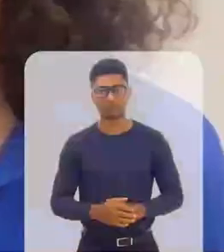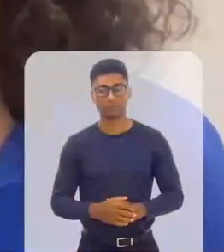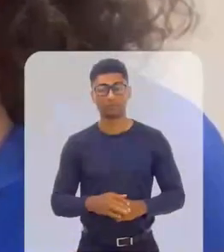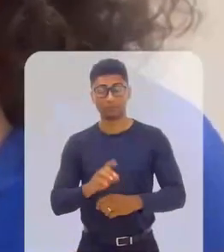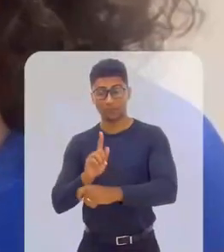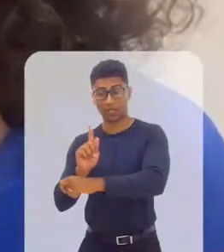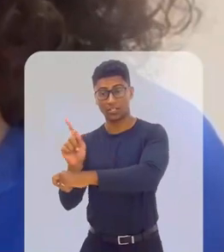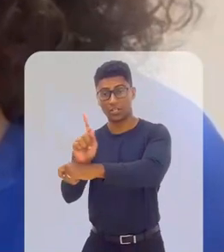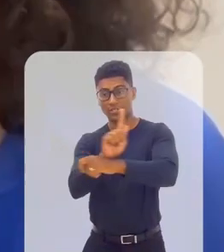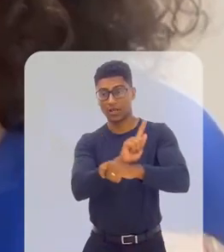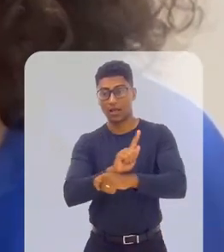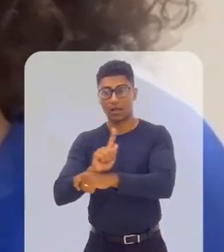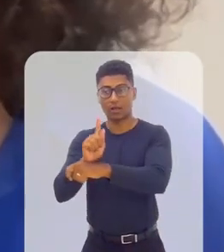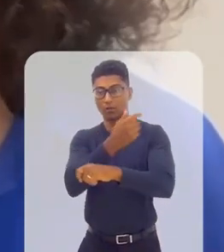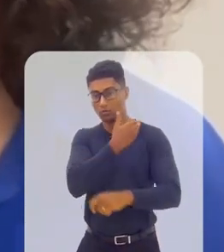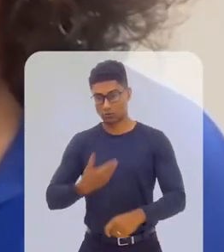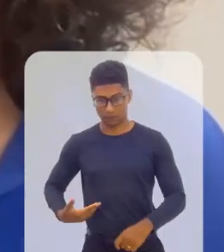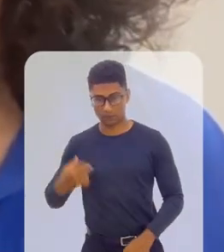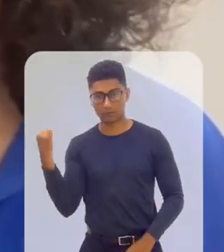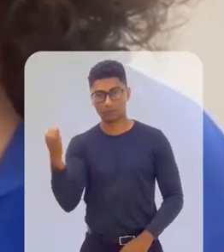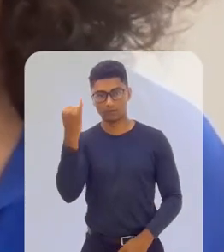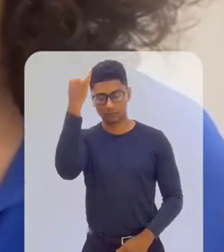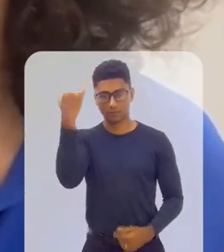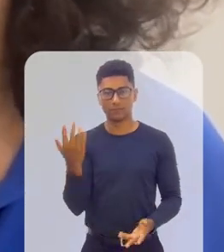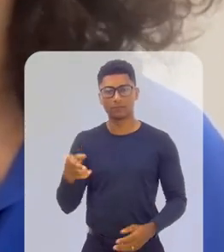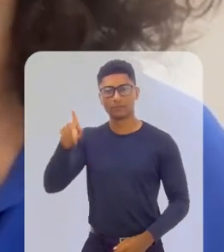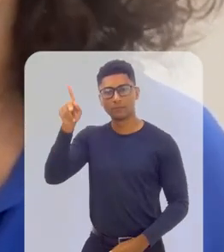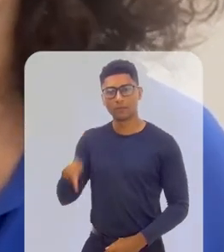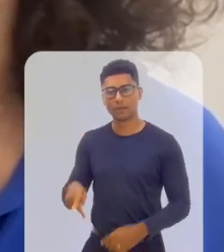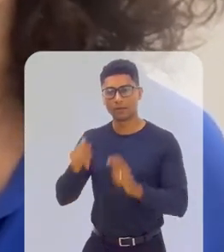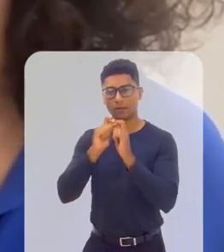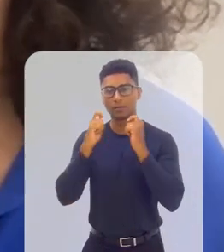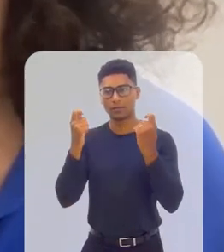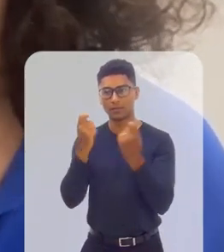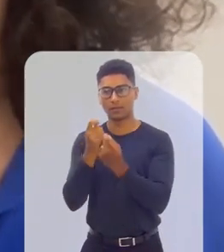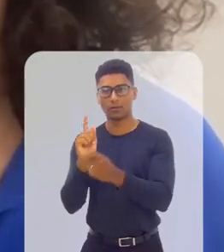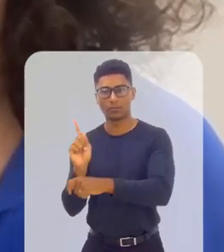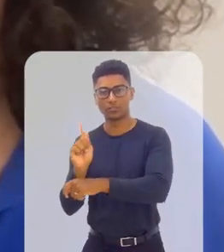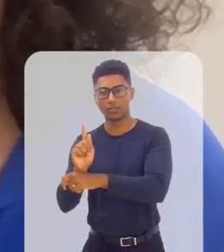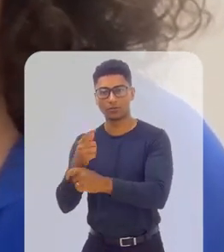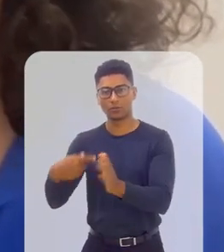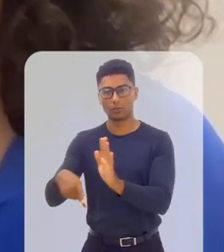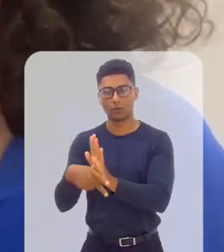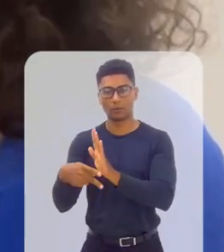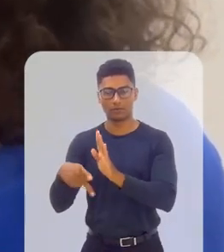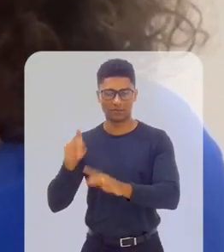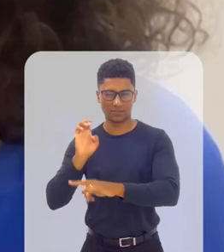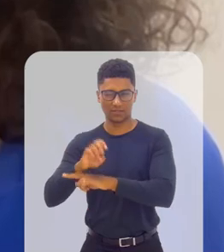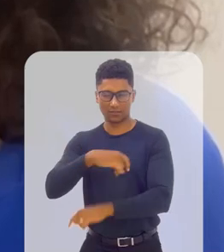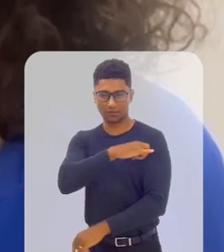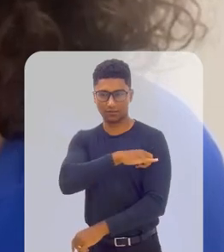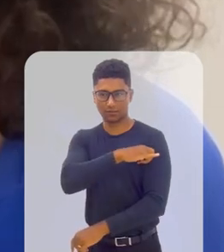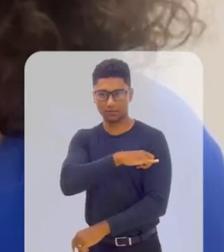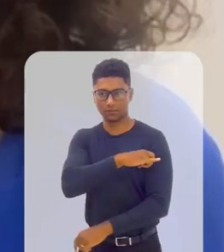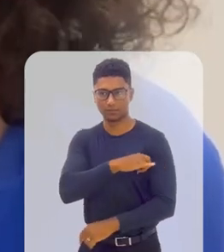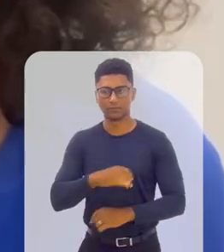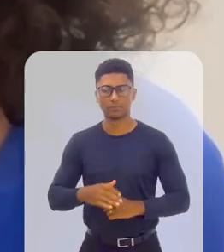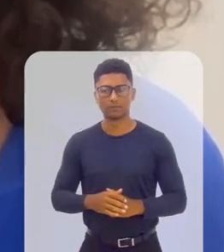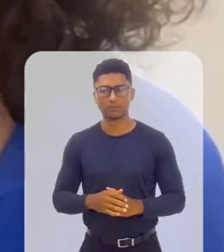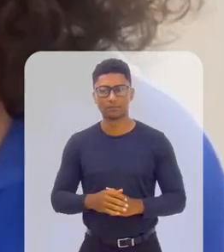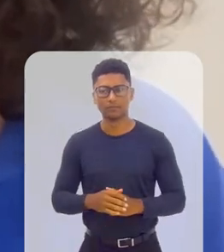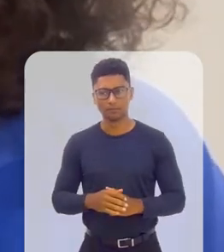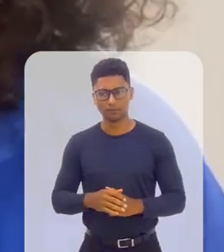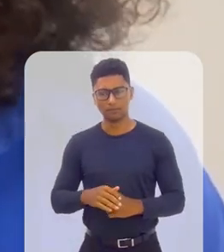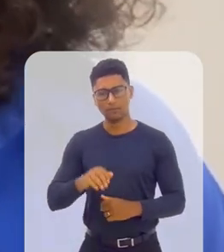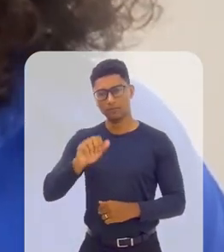A gestão pública importa. É o que afirmou a presidente da Associação dos Gestores Públicos do Estado do Rio de Janeiro, já